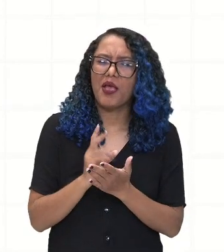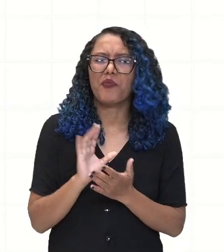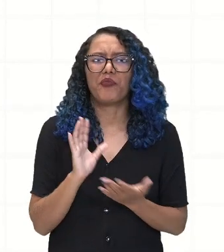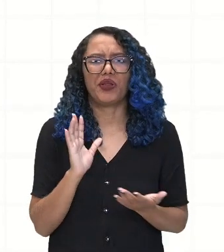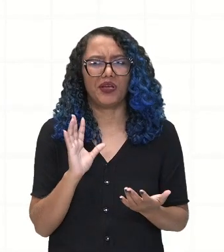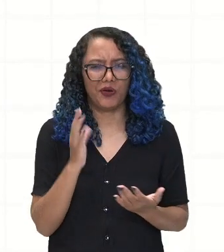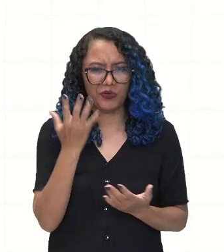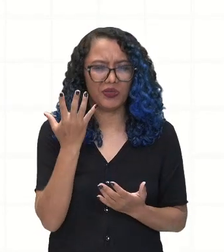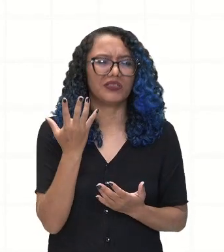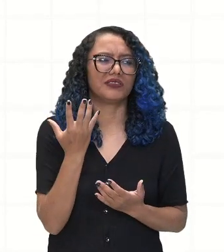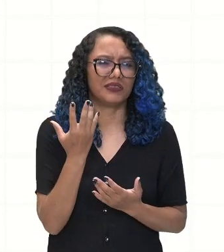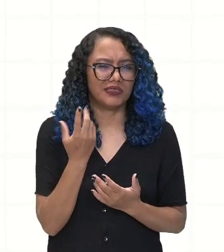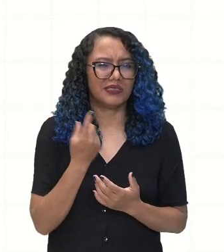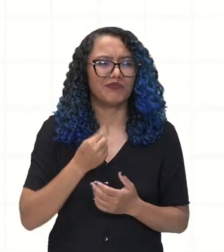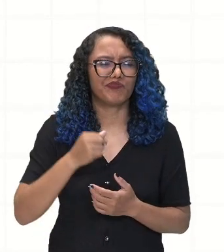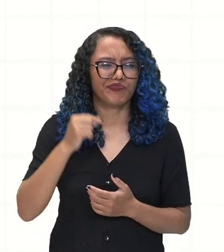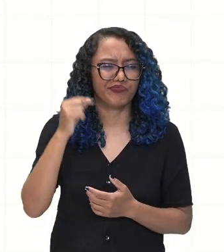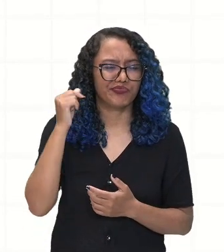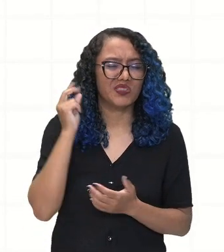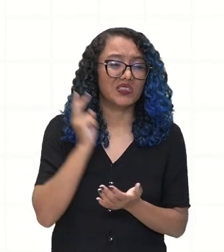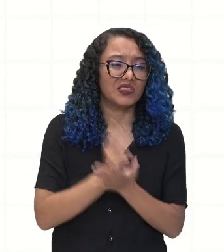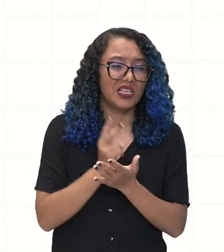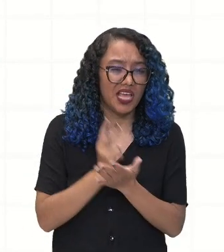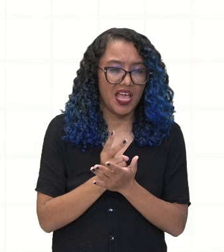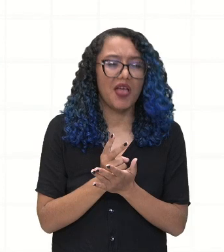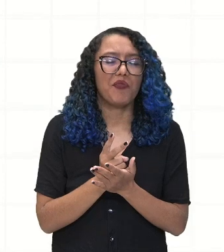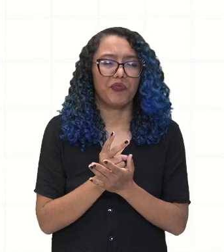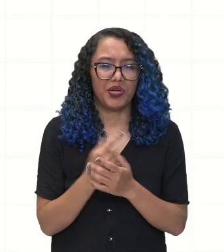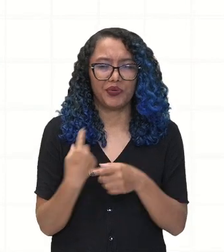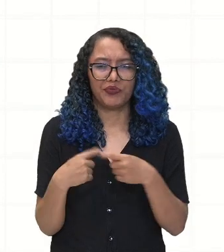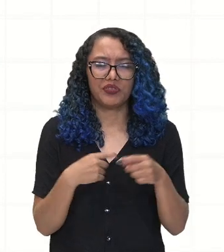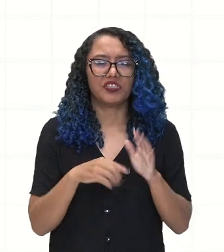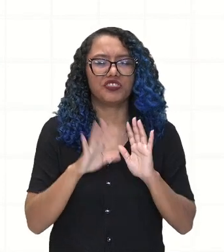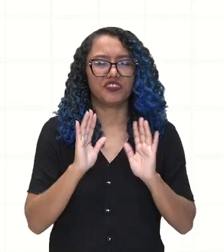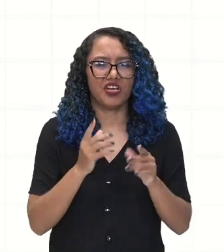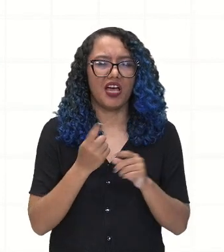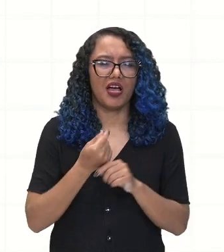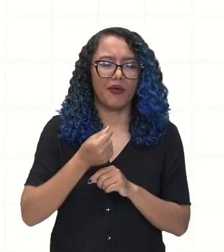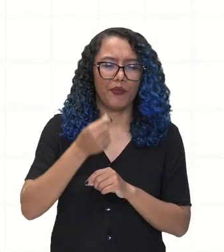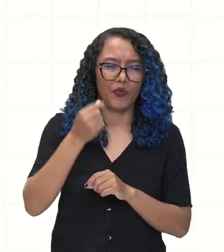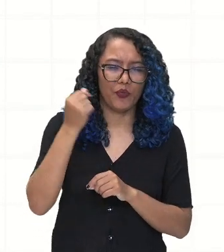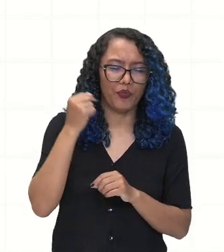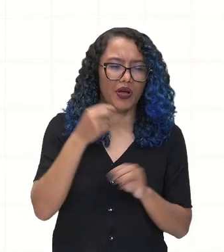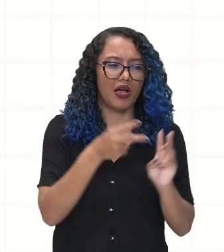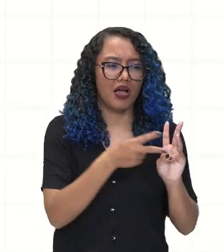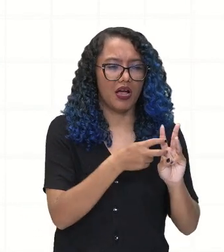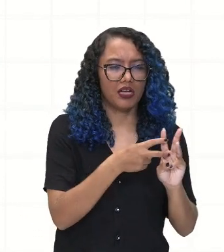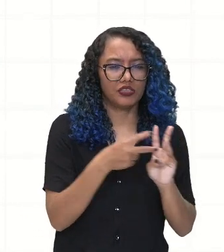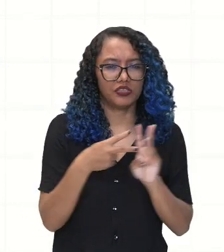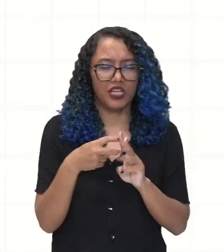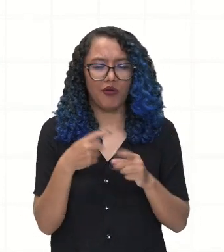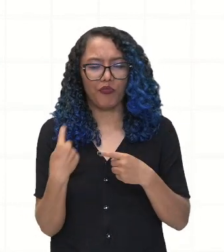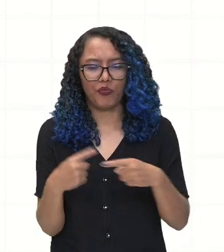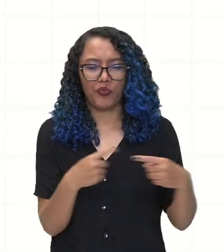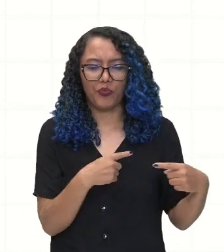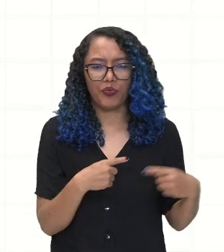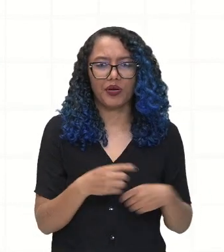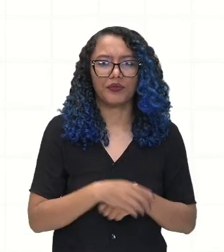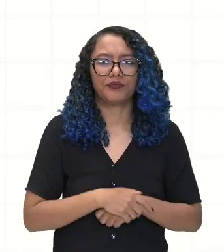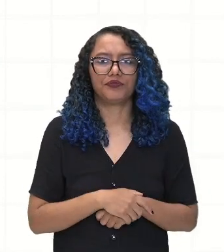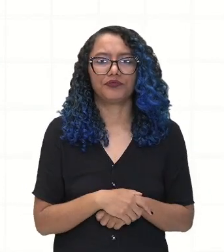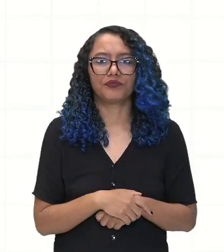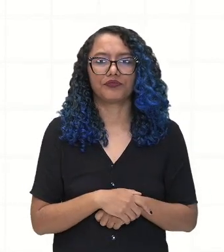conflitos, eles sempre existiram entre esses povos indígenas. Quais eram os objetivos? Para os